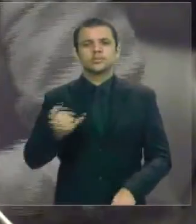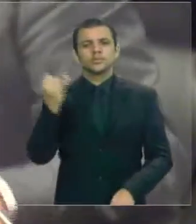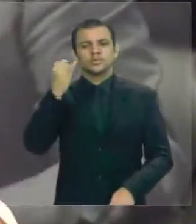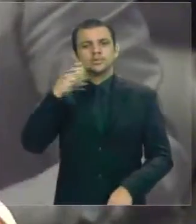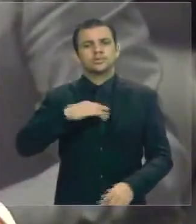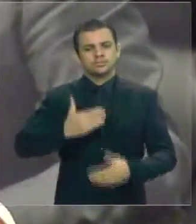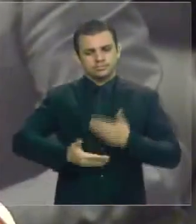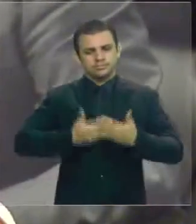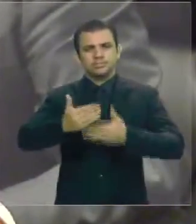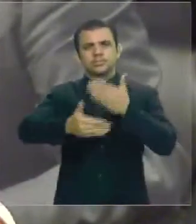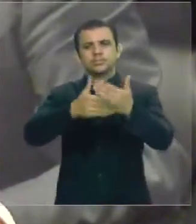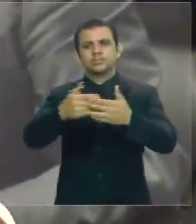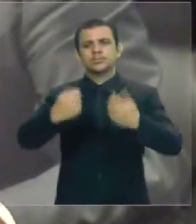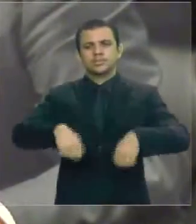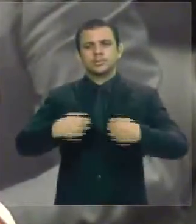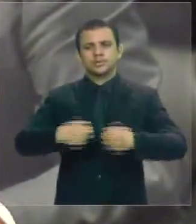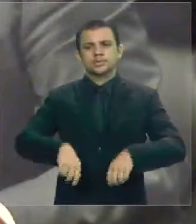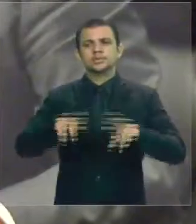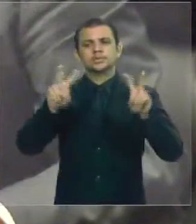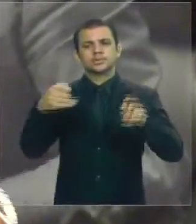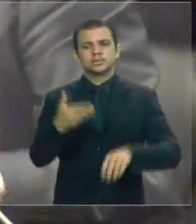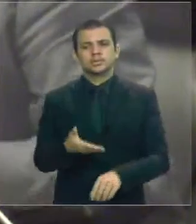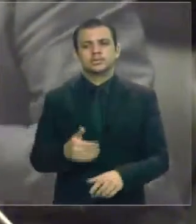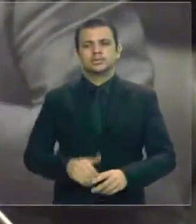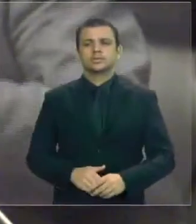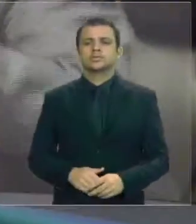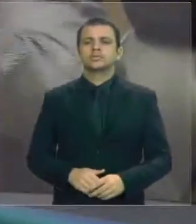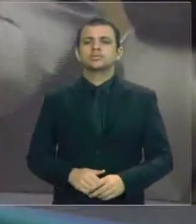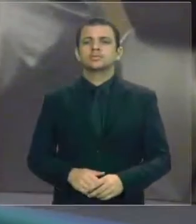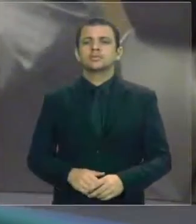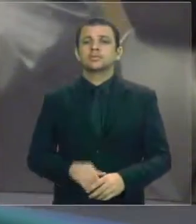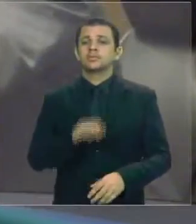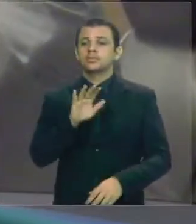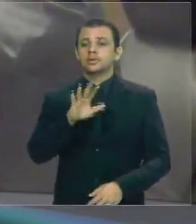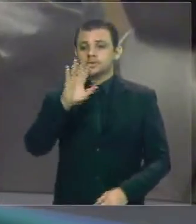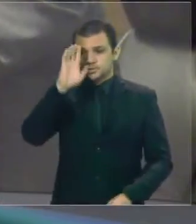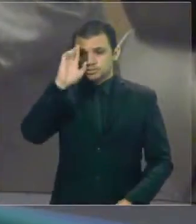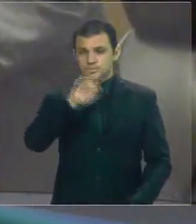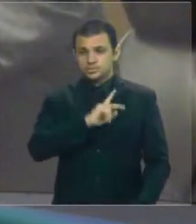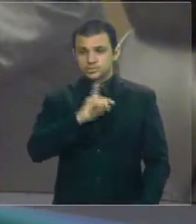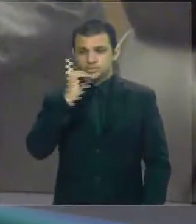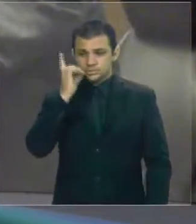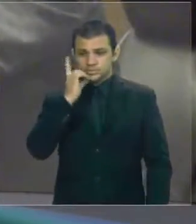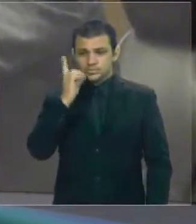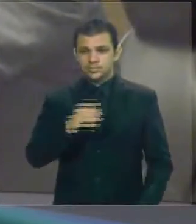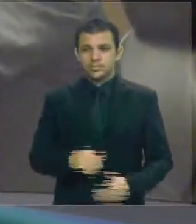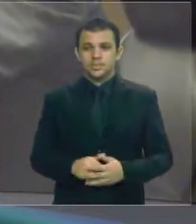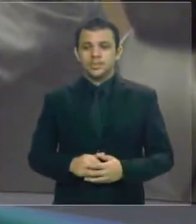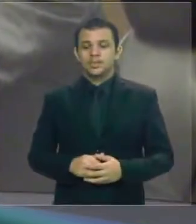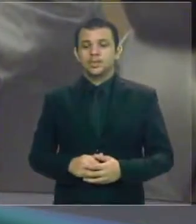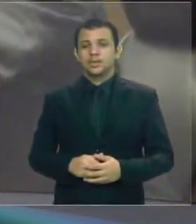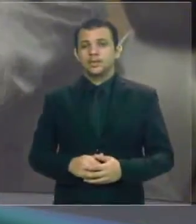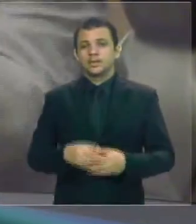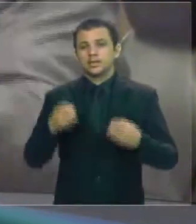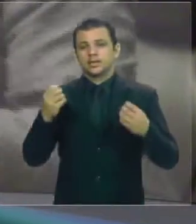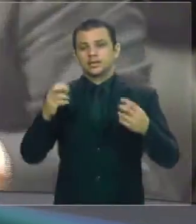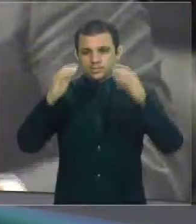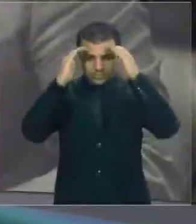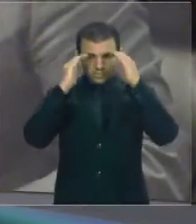avançarmos nessa questão. Agora, deputado, em respeito à audiência, à sessão que vai seguir,